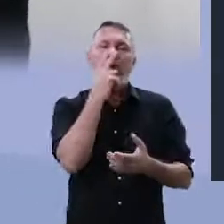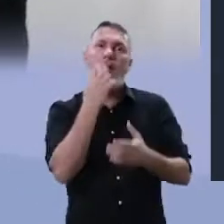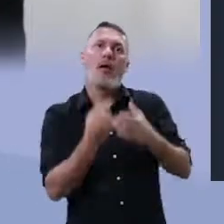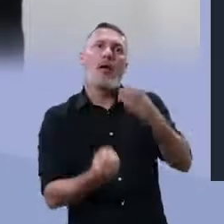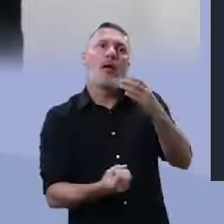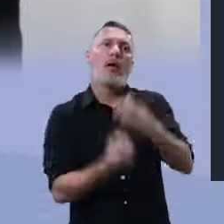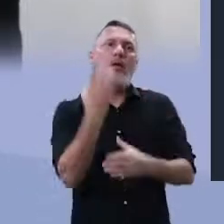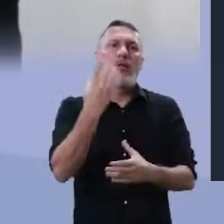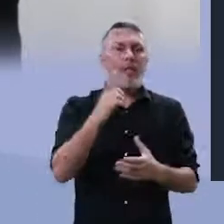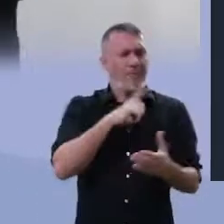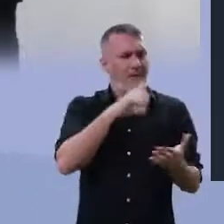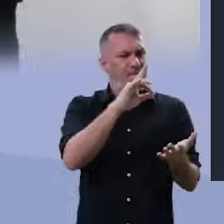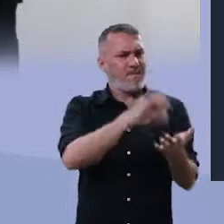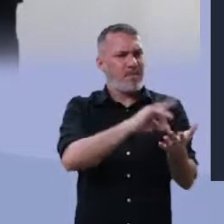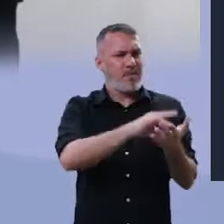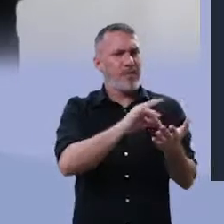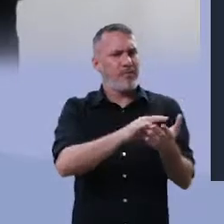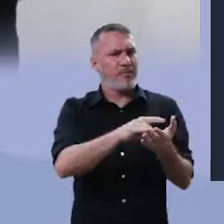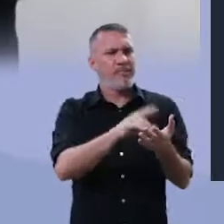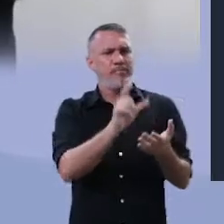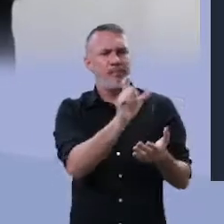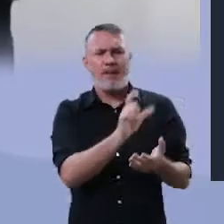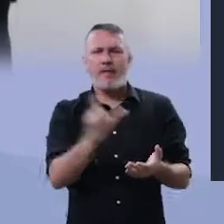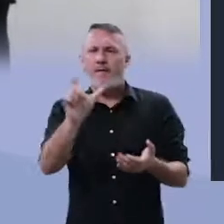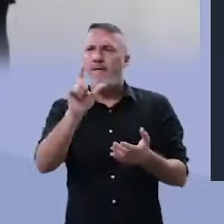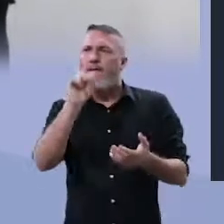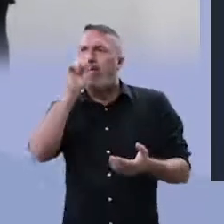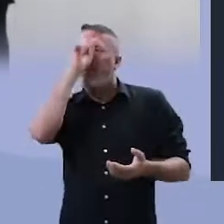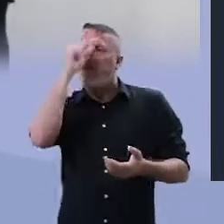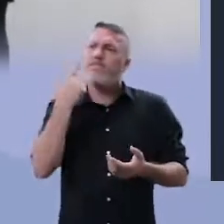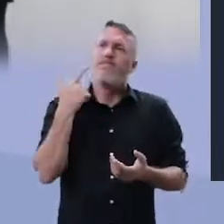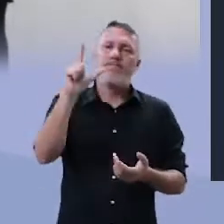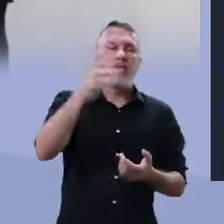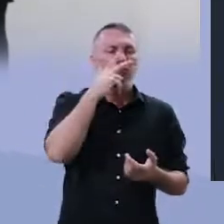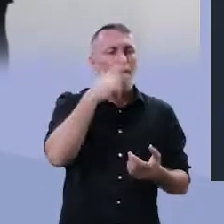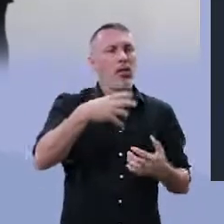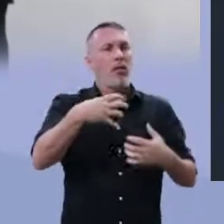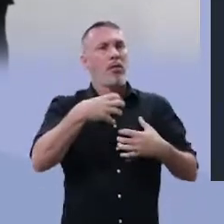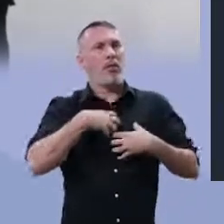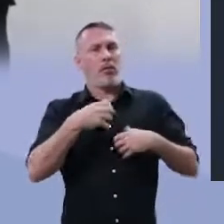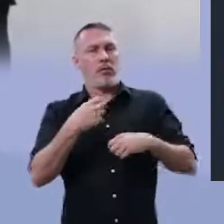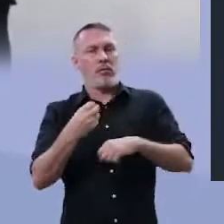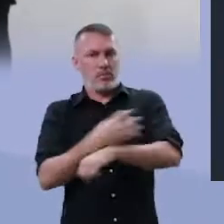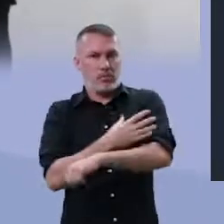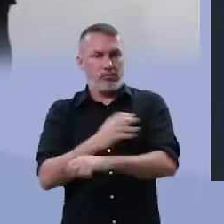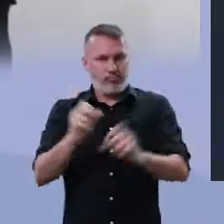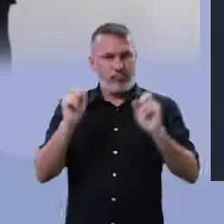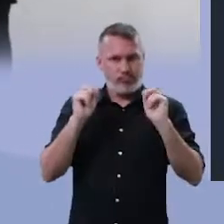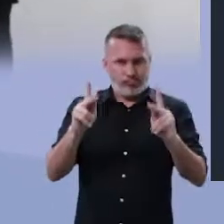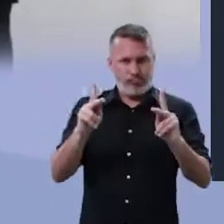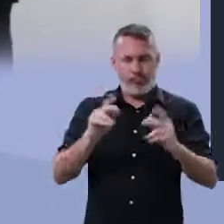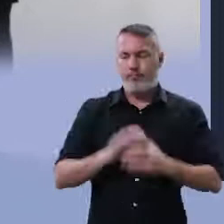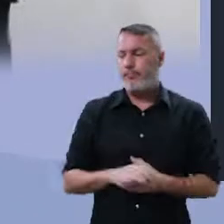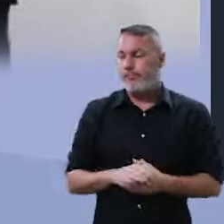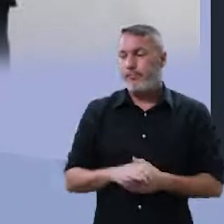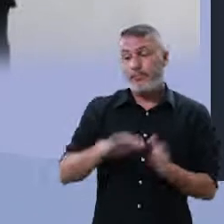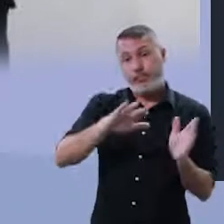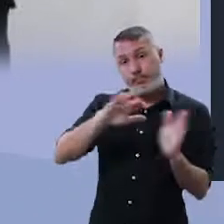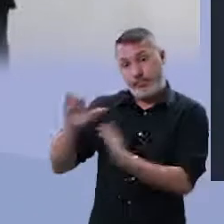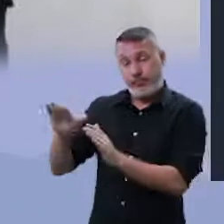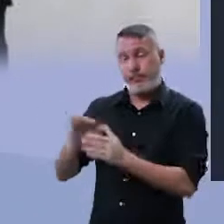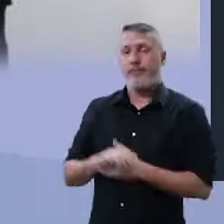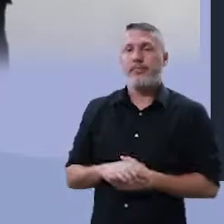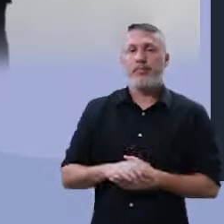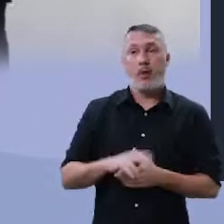que recria a realidade com a finalidade de emocionar. Beleza? Vamos para o